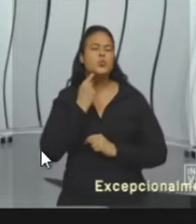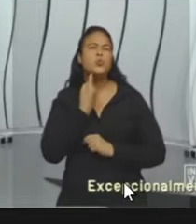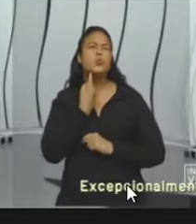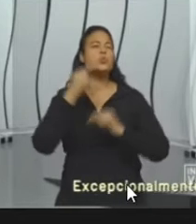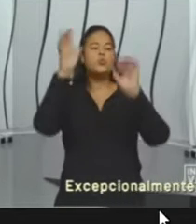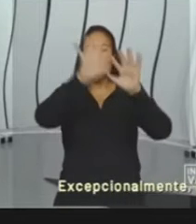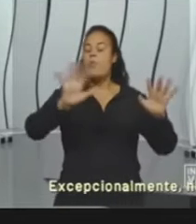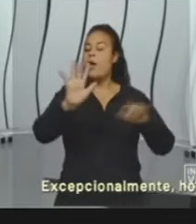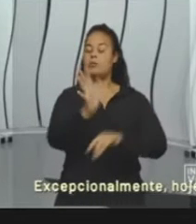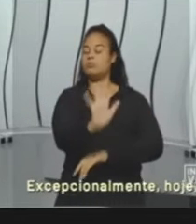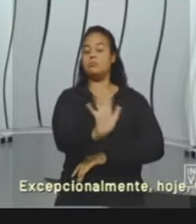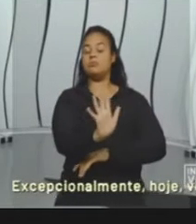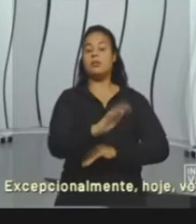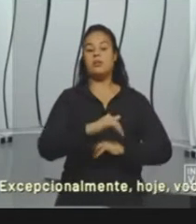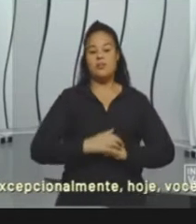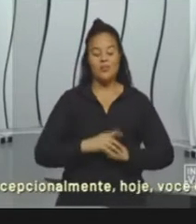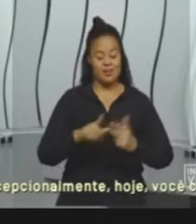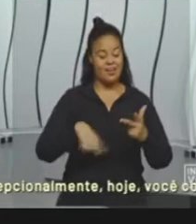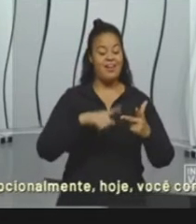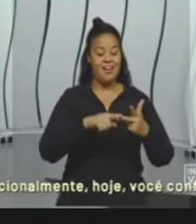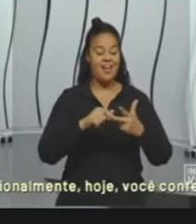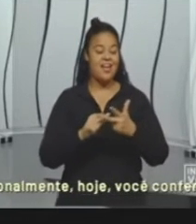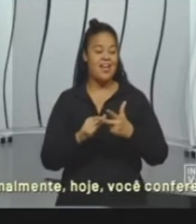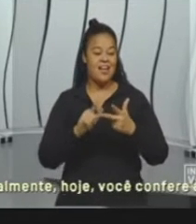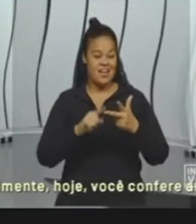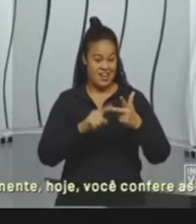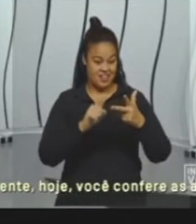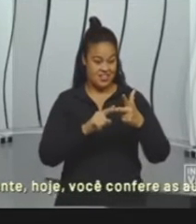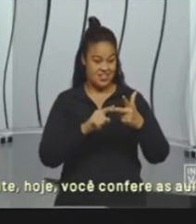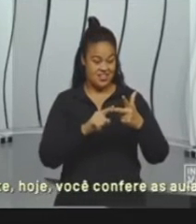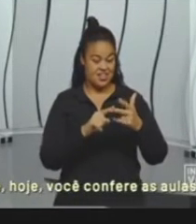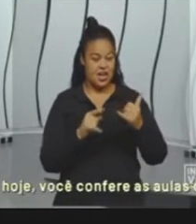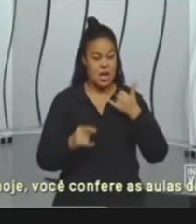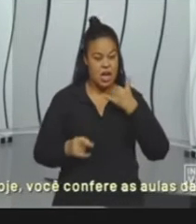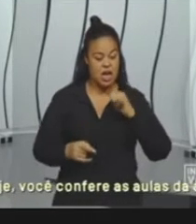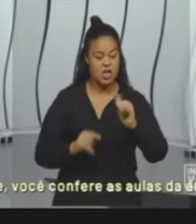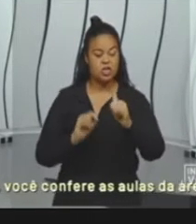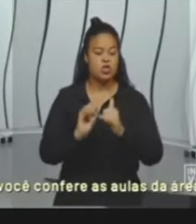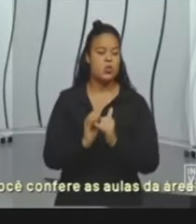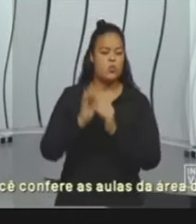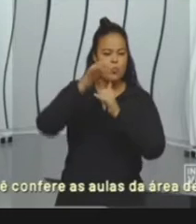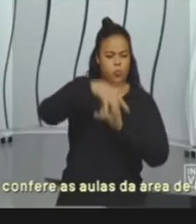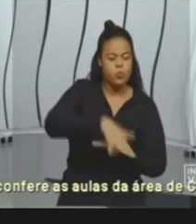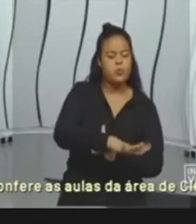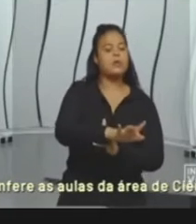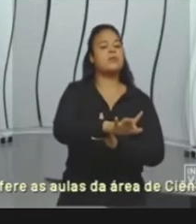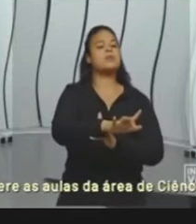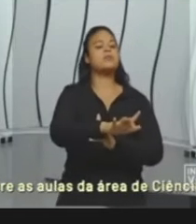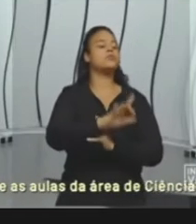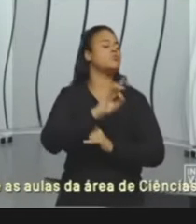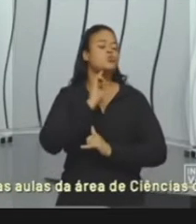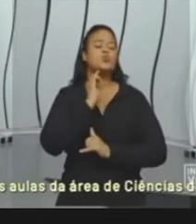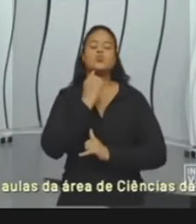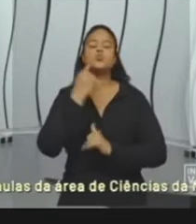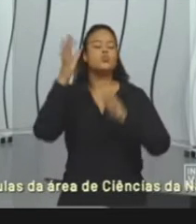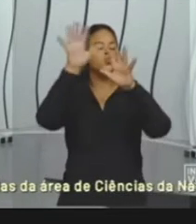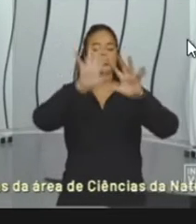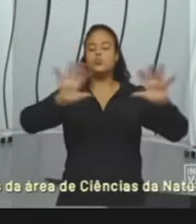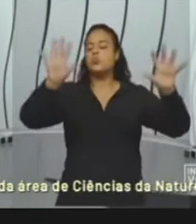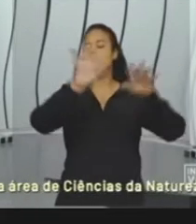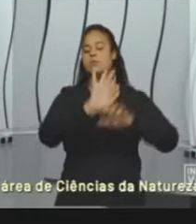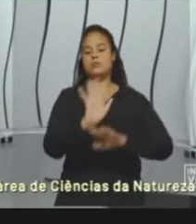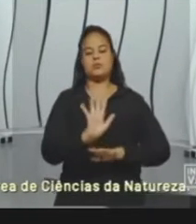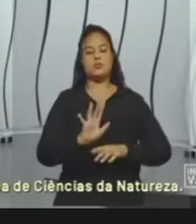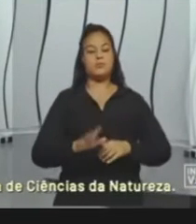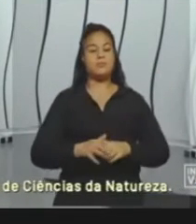Existem várias vantagens das energias renováveis. Vamos ver quais seriam as desvantagens do uso de